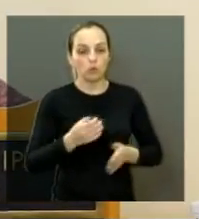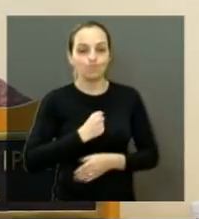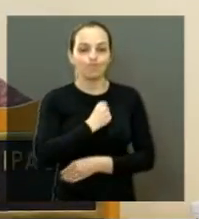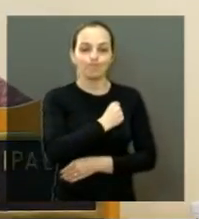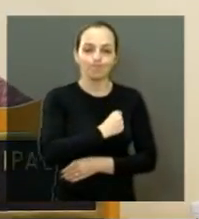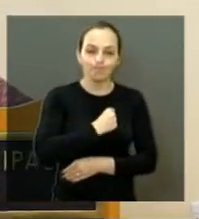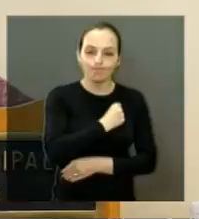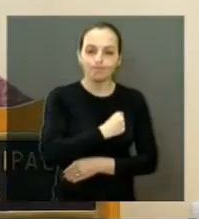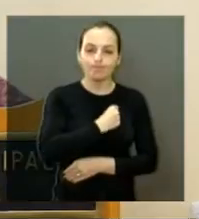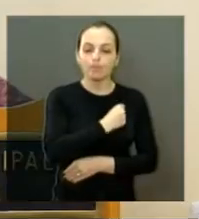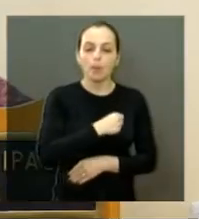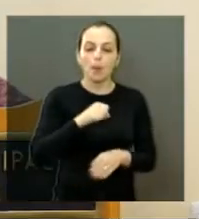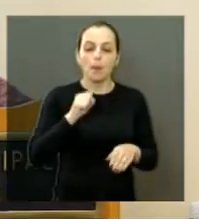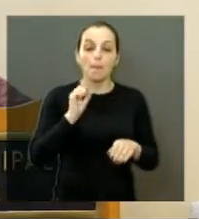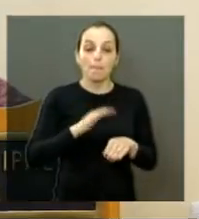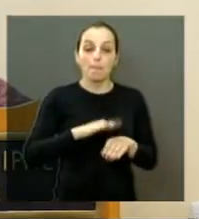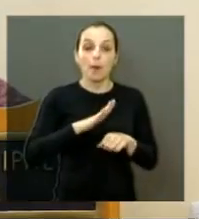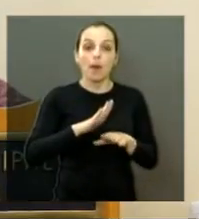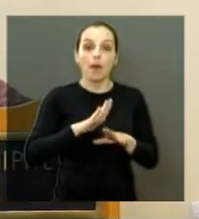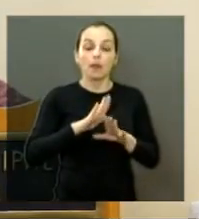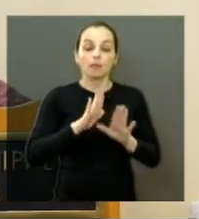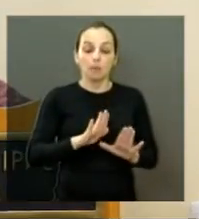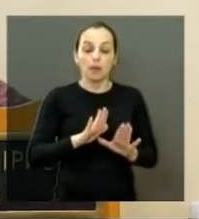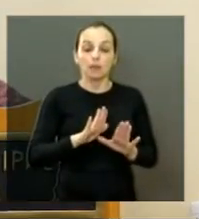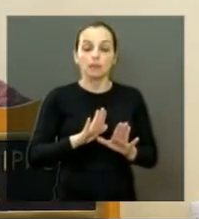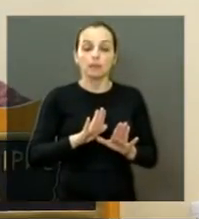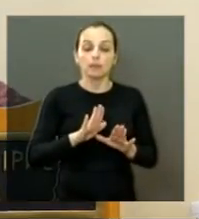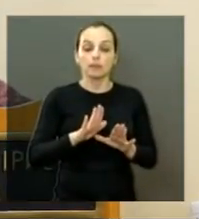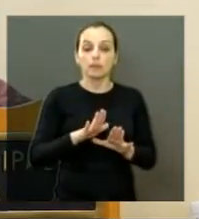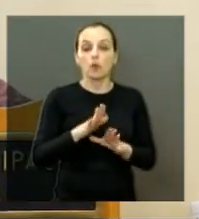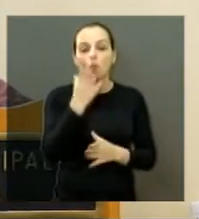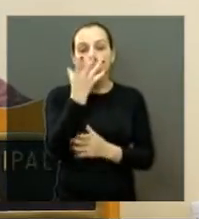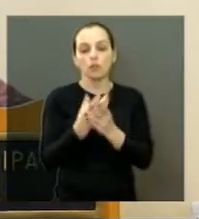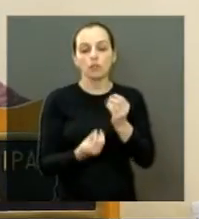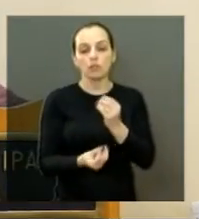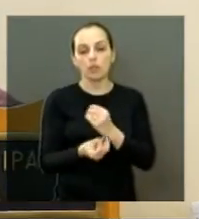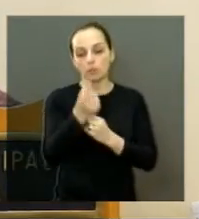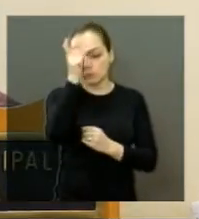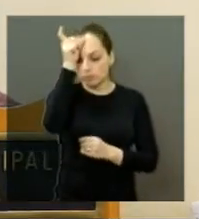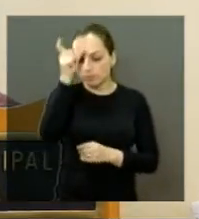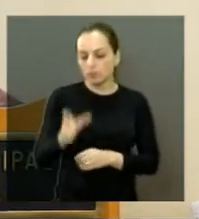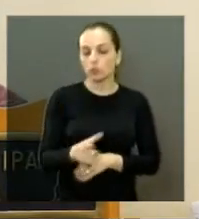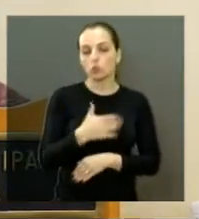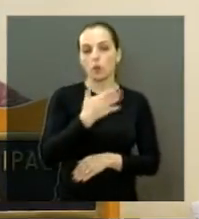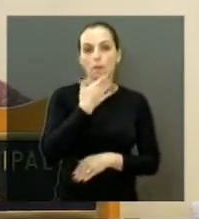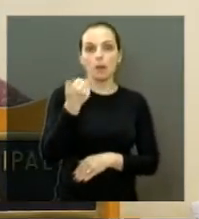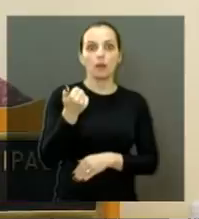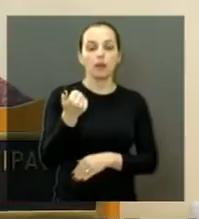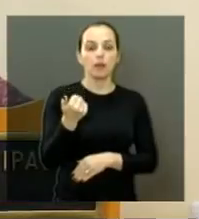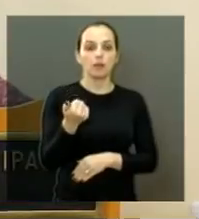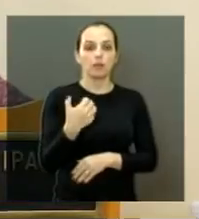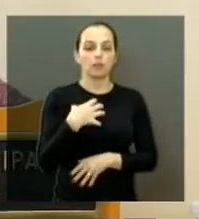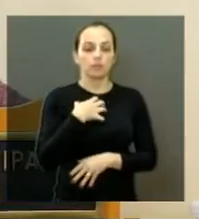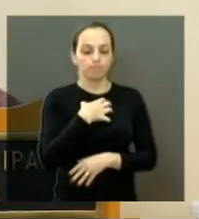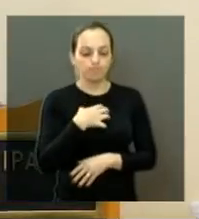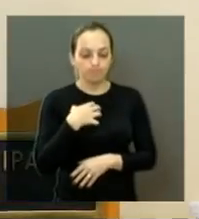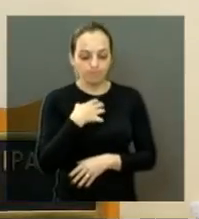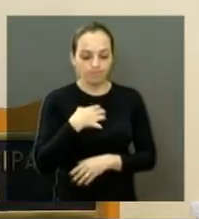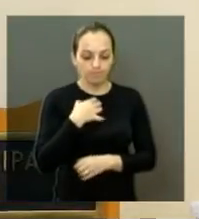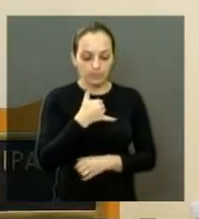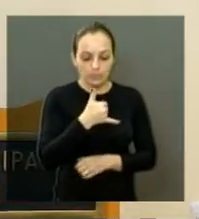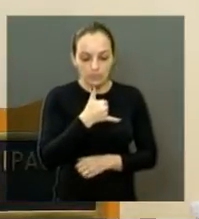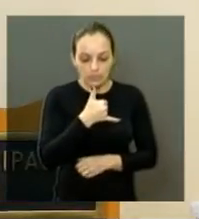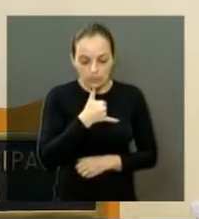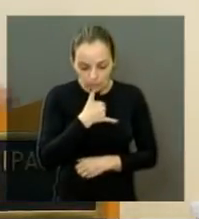ele deixa um exemplo de como ser uma pessoa melhor. Quero deixar registrados nossos sinceros sentimentos a